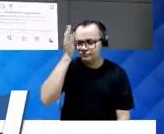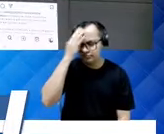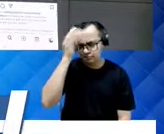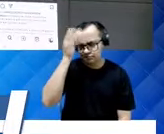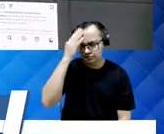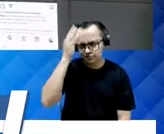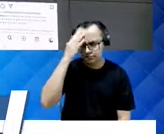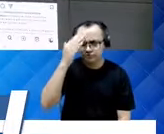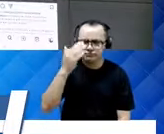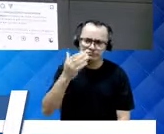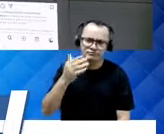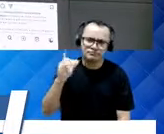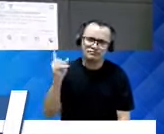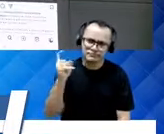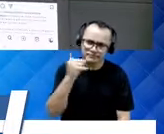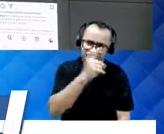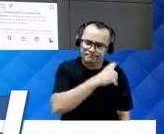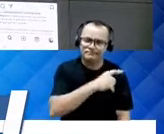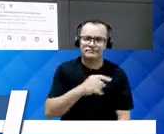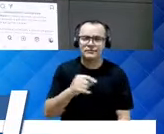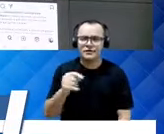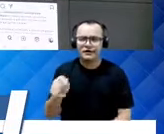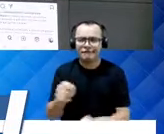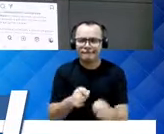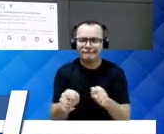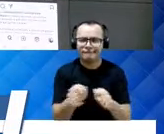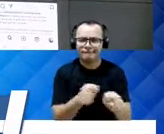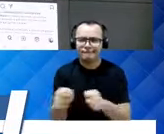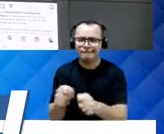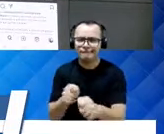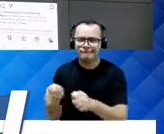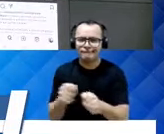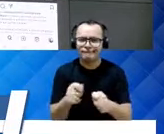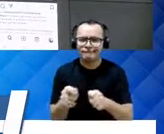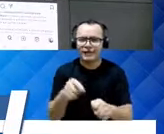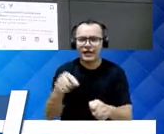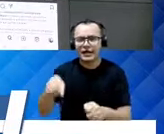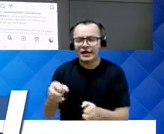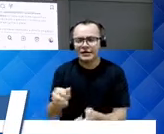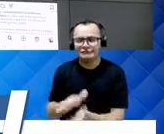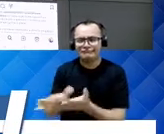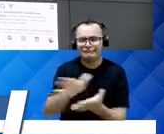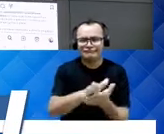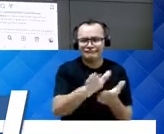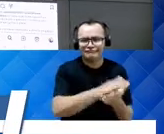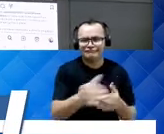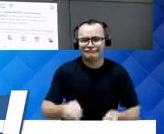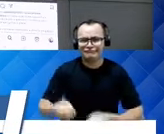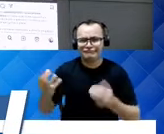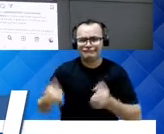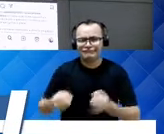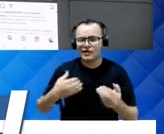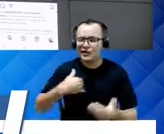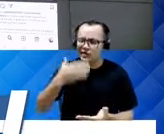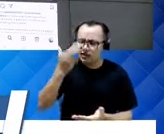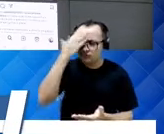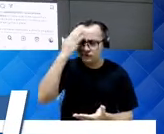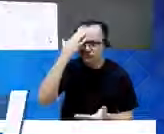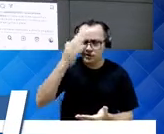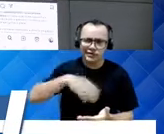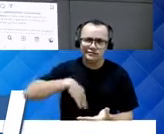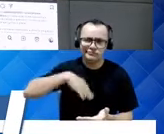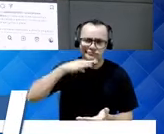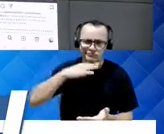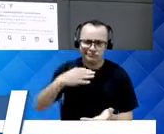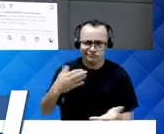de se administrar uma cidade, do gasto que tem, aí eu tenho consciência disso. Também não vou ser hipócrita aqui e